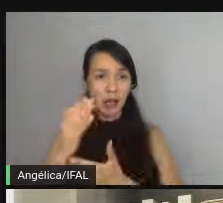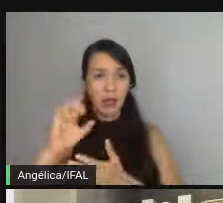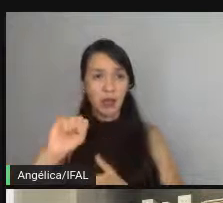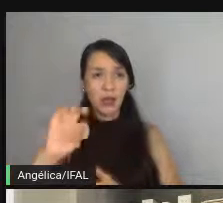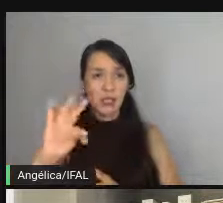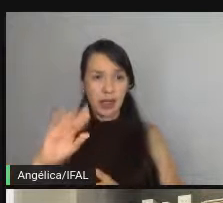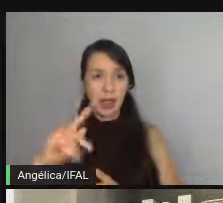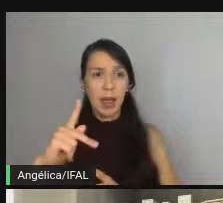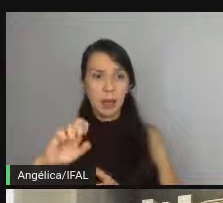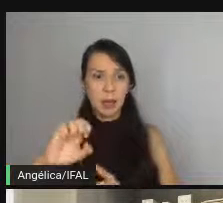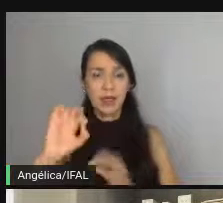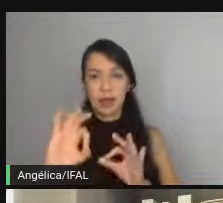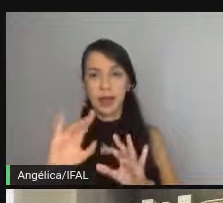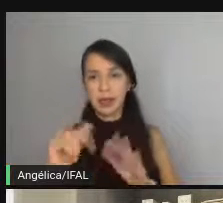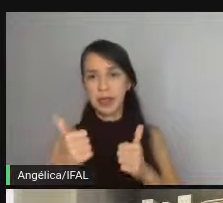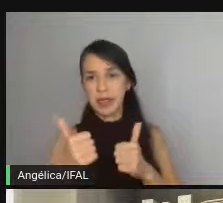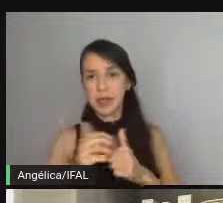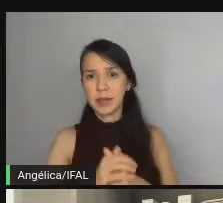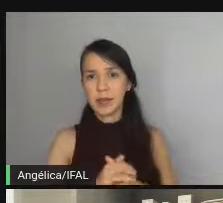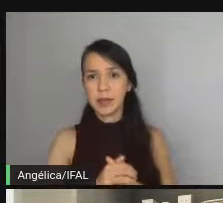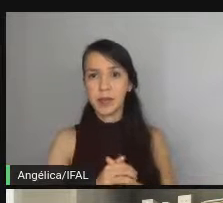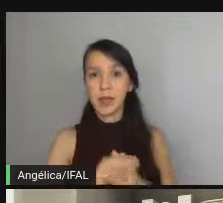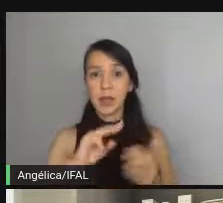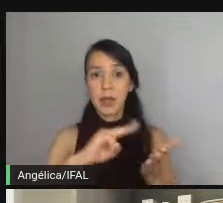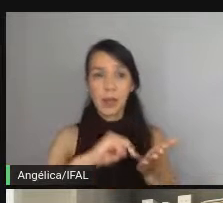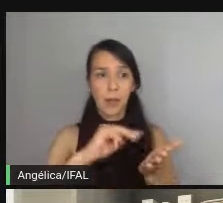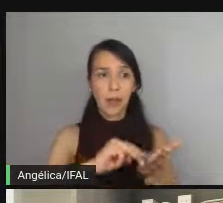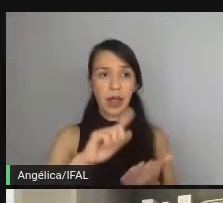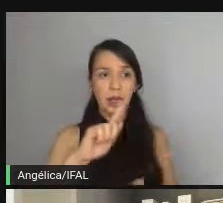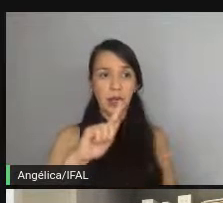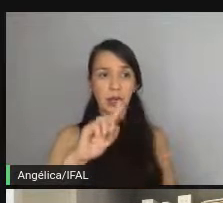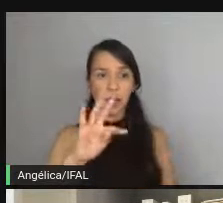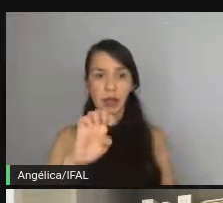tranquilo beleza beleza aí o método é get é get ok